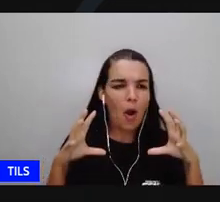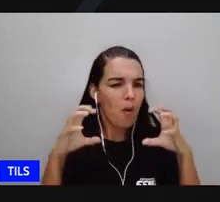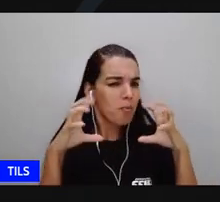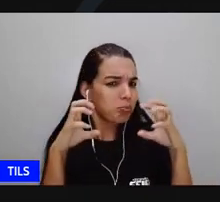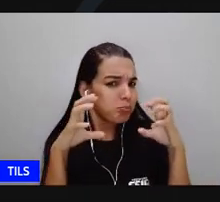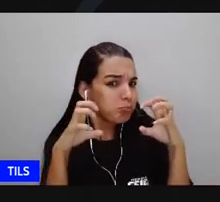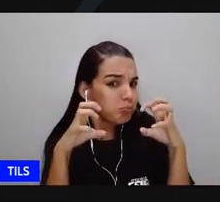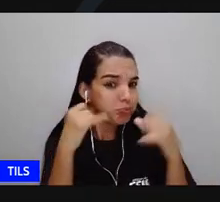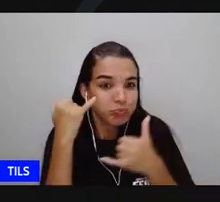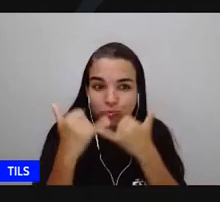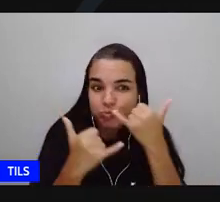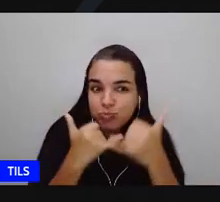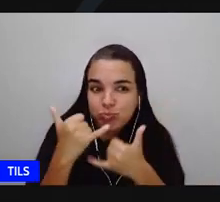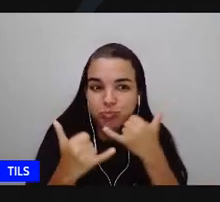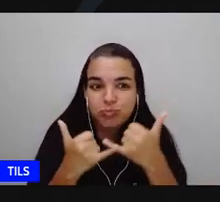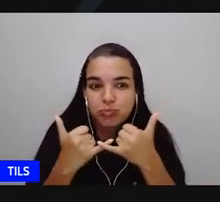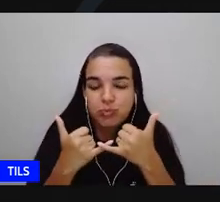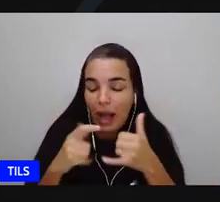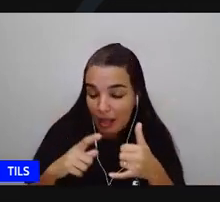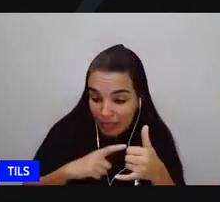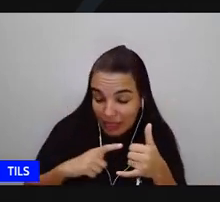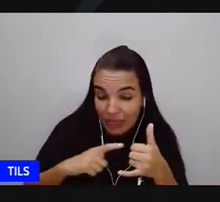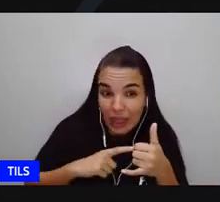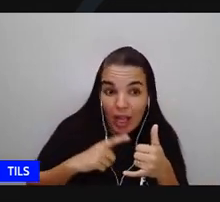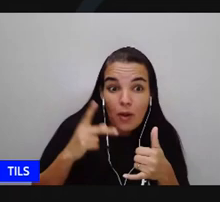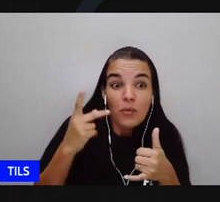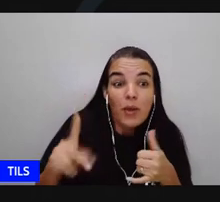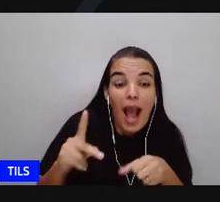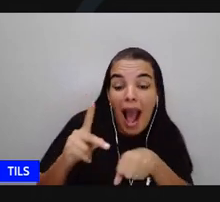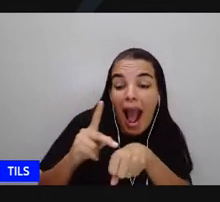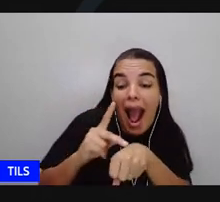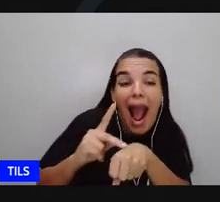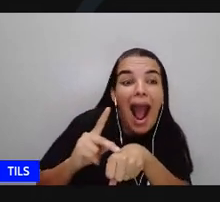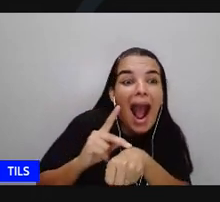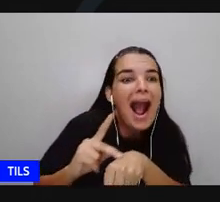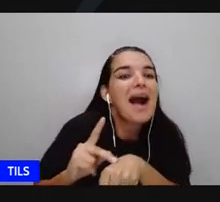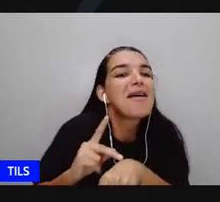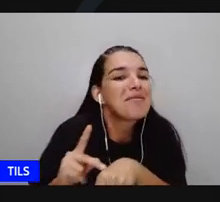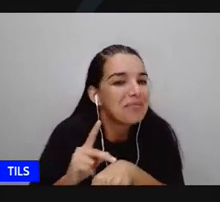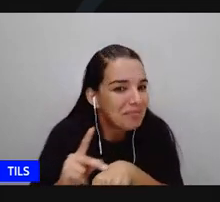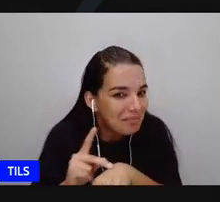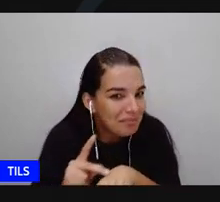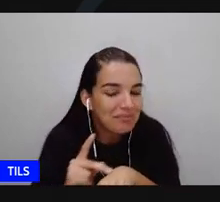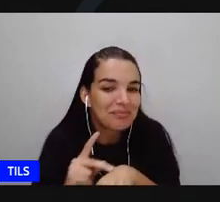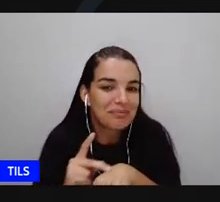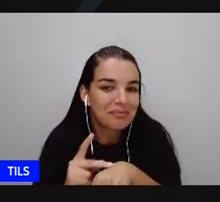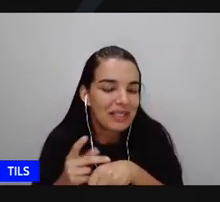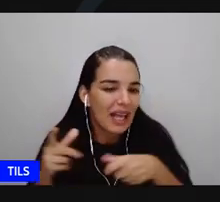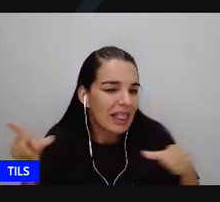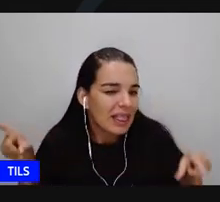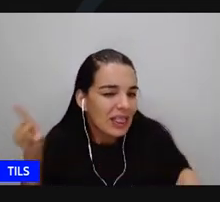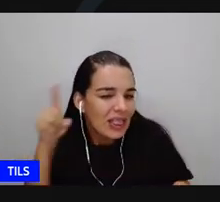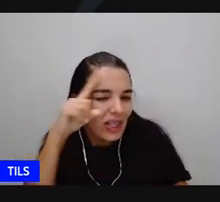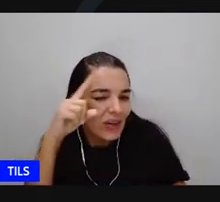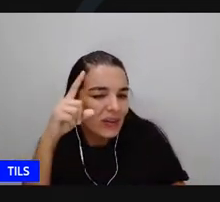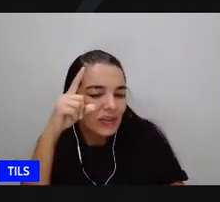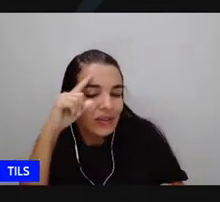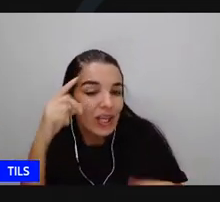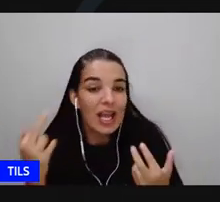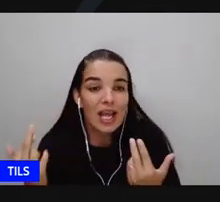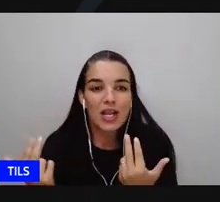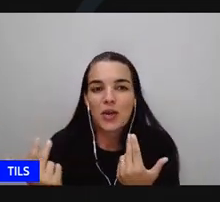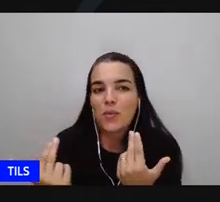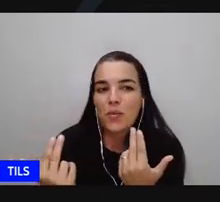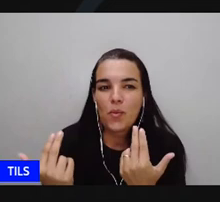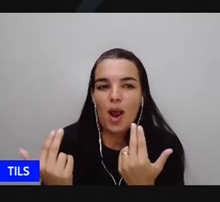brincar que carregam a sua cor trazem o cotidiano suas